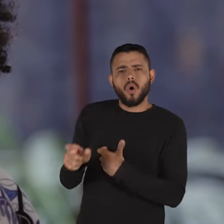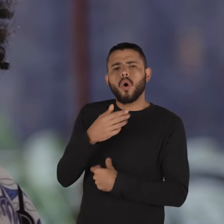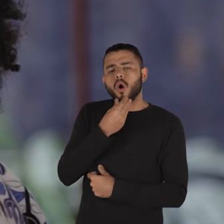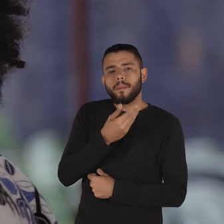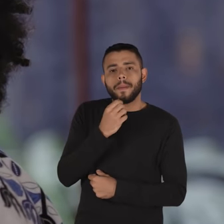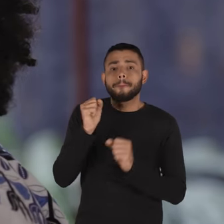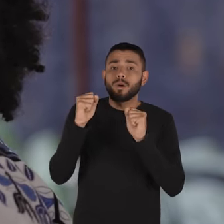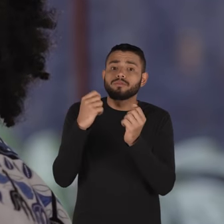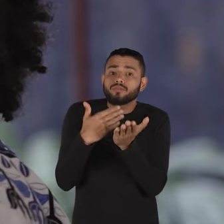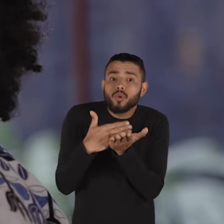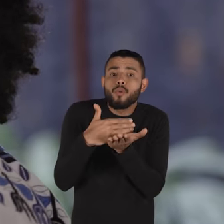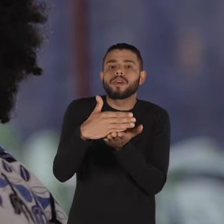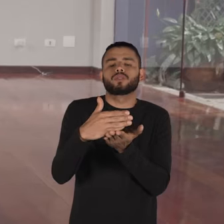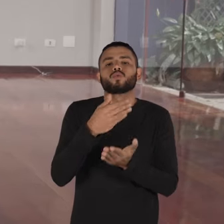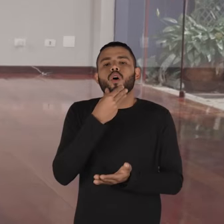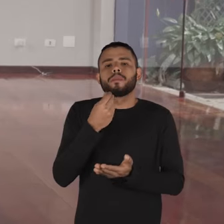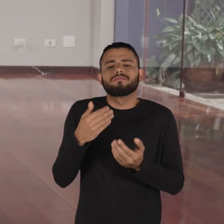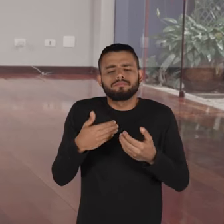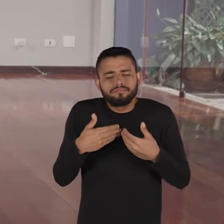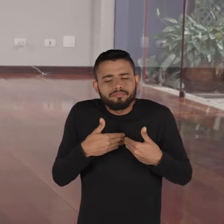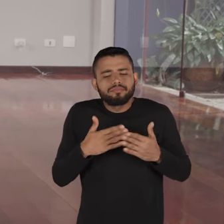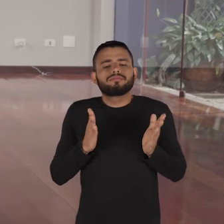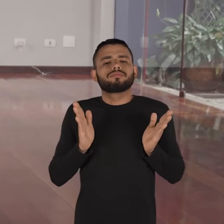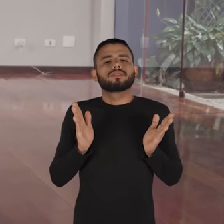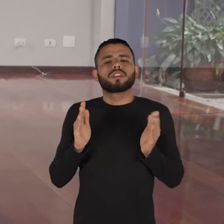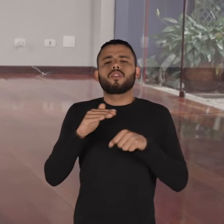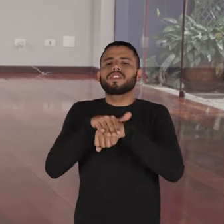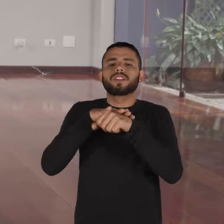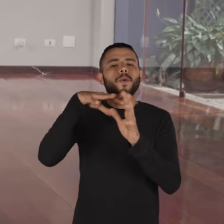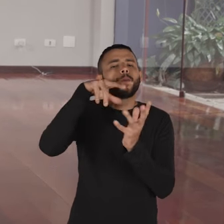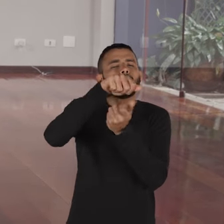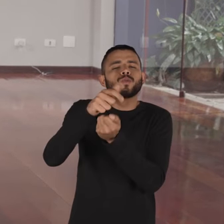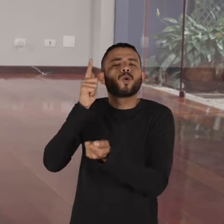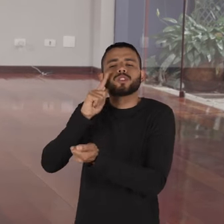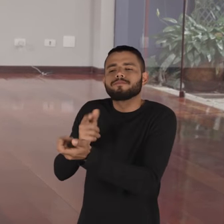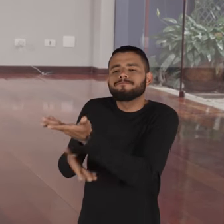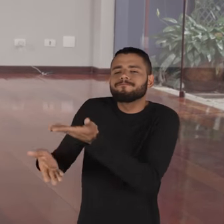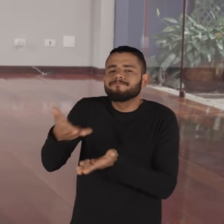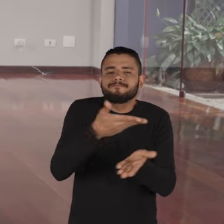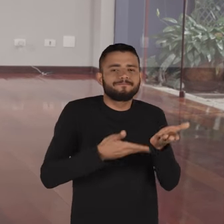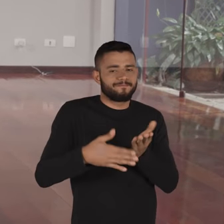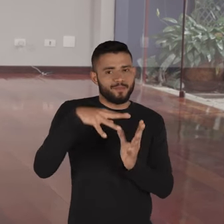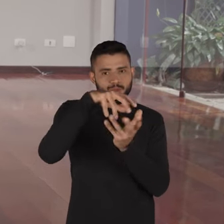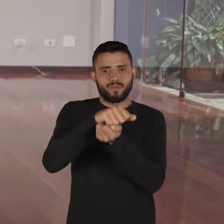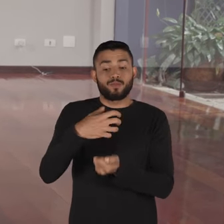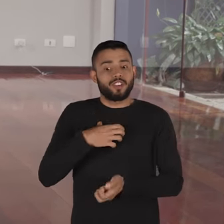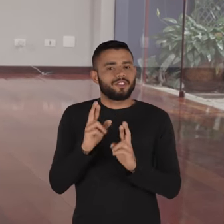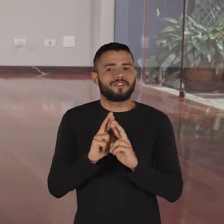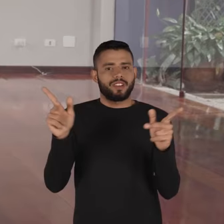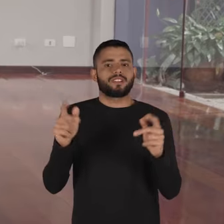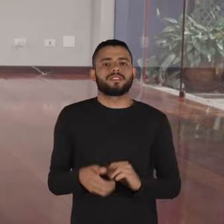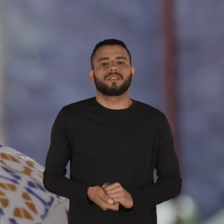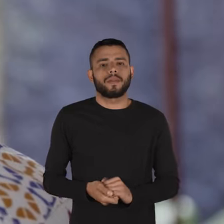homem pode ser o início Hélio dele se soltar e poder falar com o mundo interagir melhor com o mundo de uma